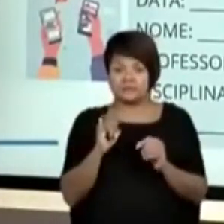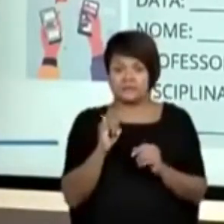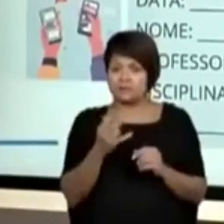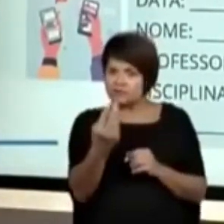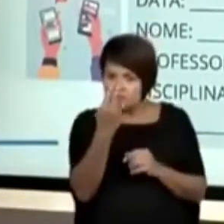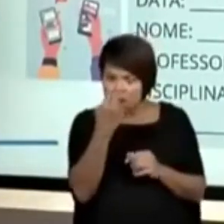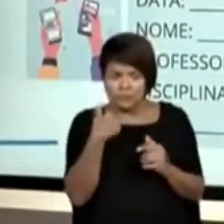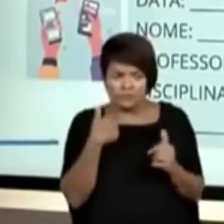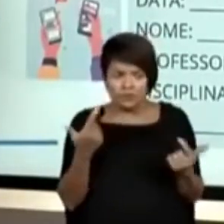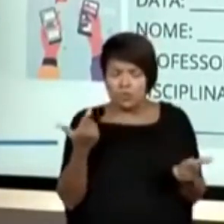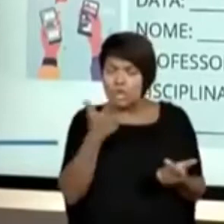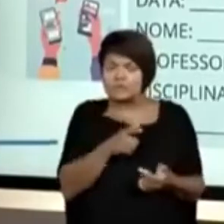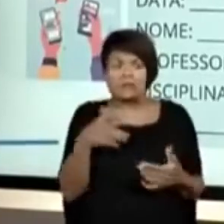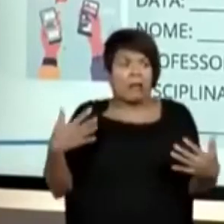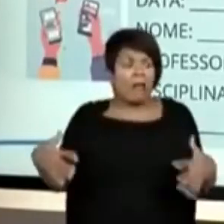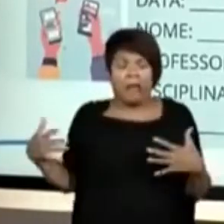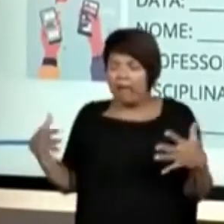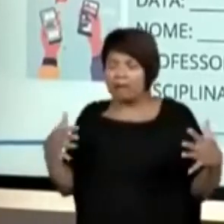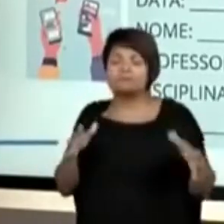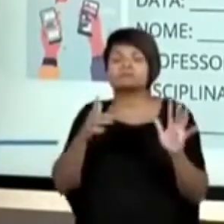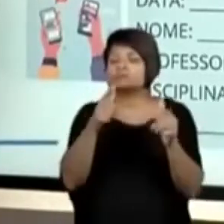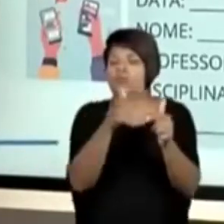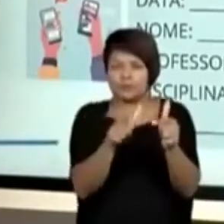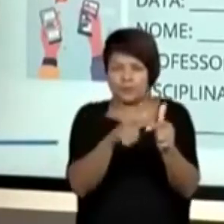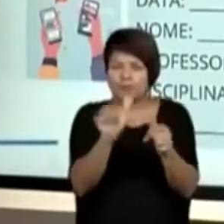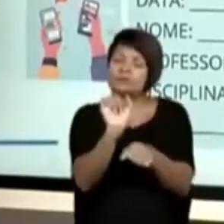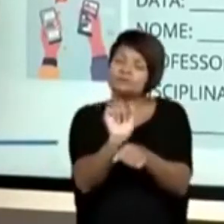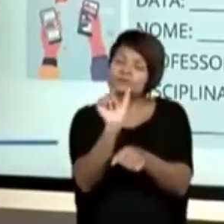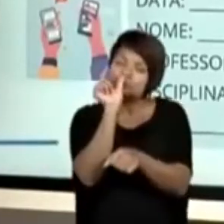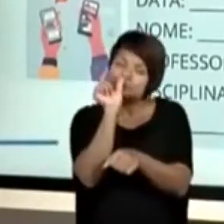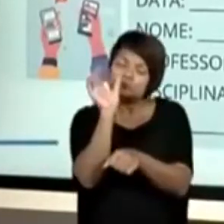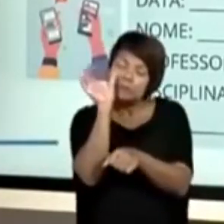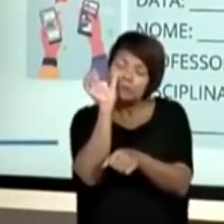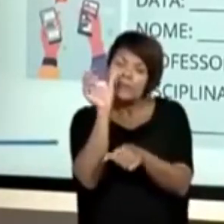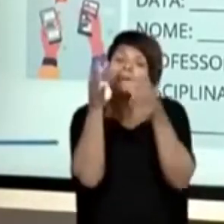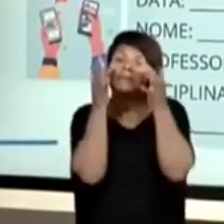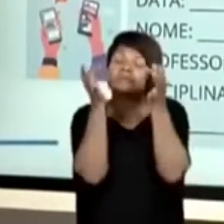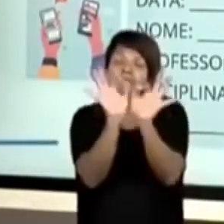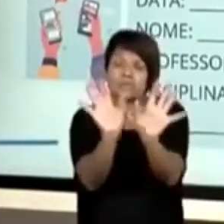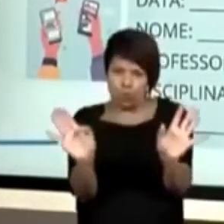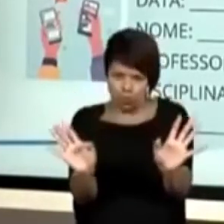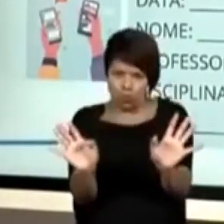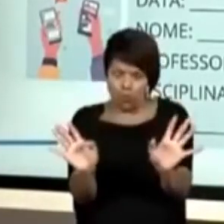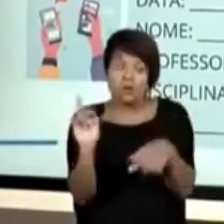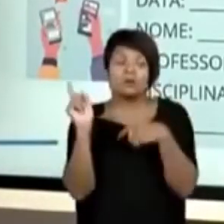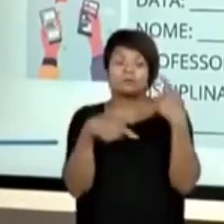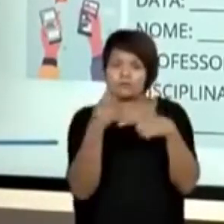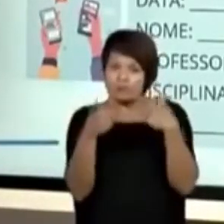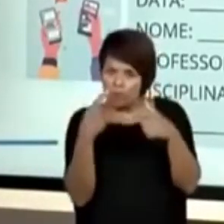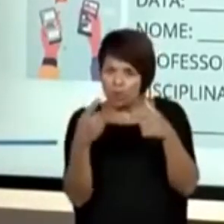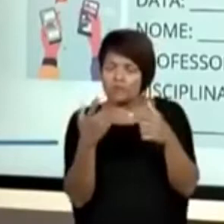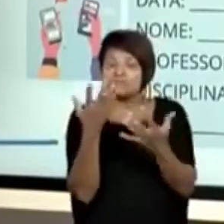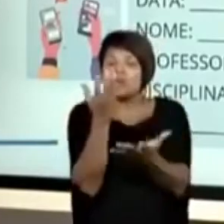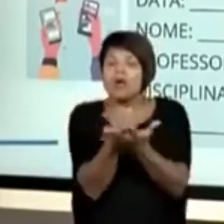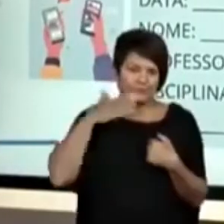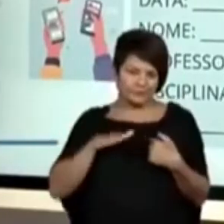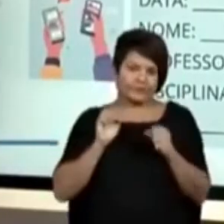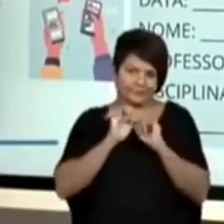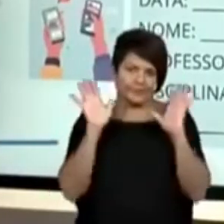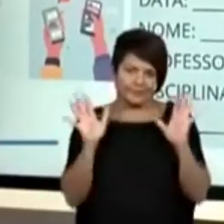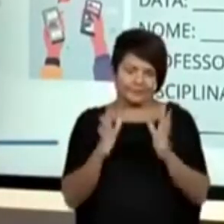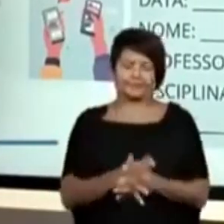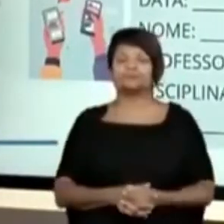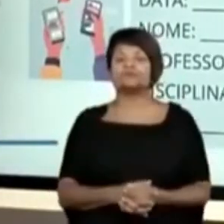conseguir fazer junto comigo, não tem problema. A aula fica gravada e disponível no repositório de vídeos aqui do aplicativo.